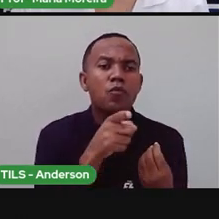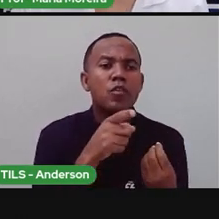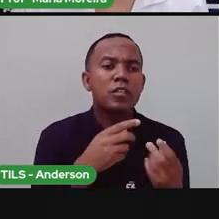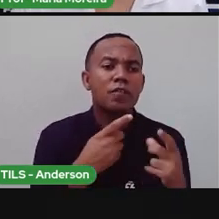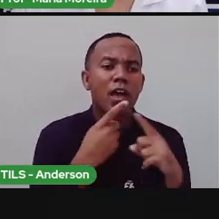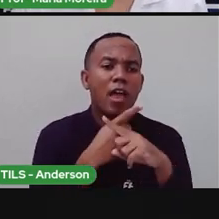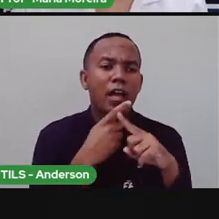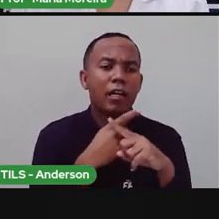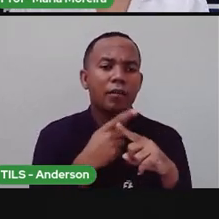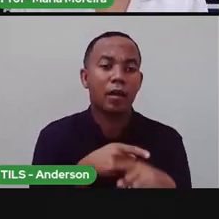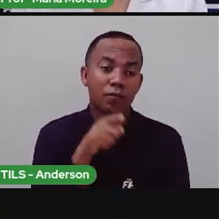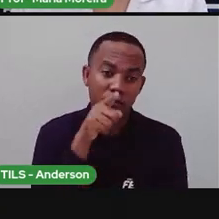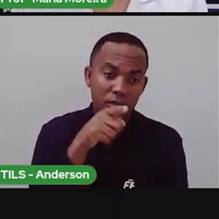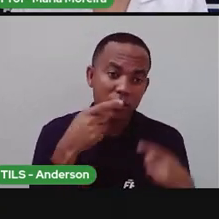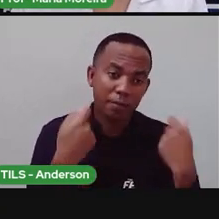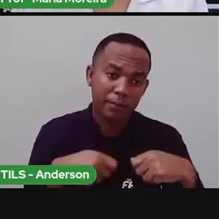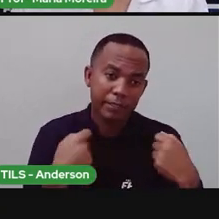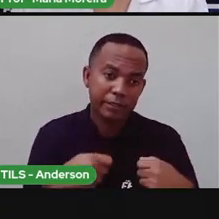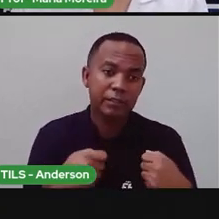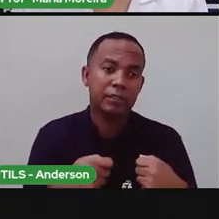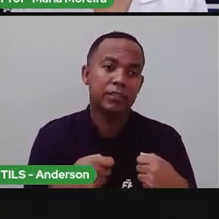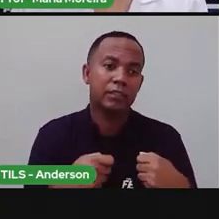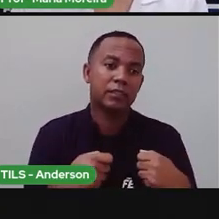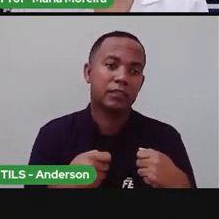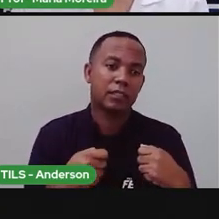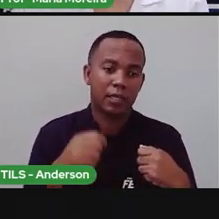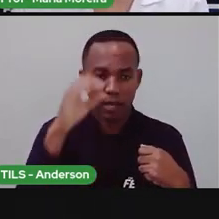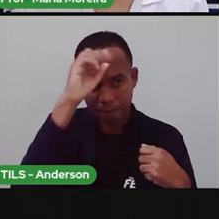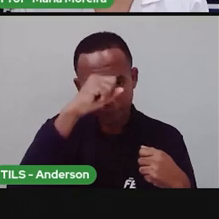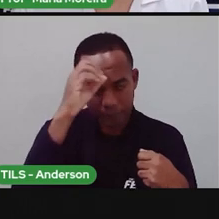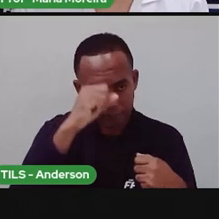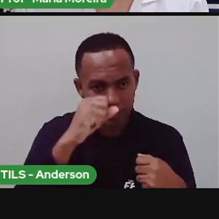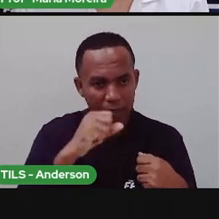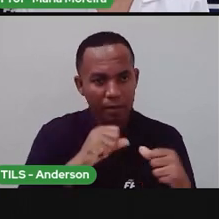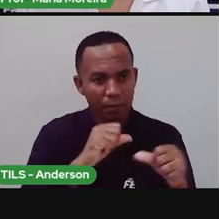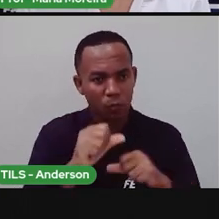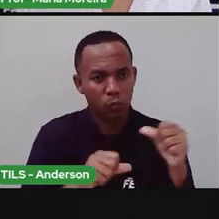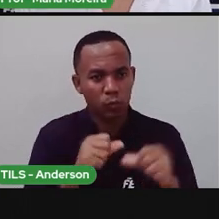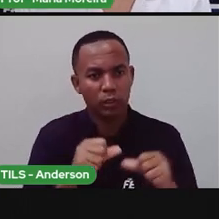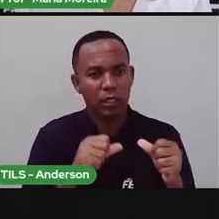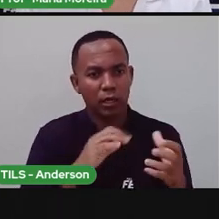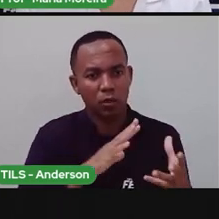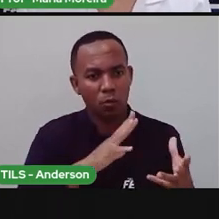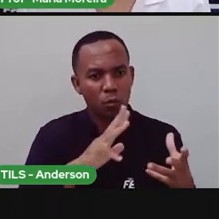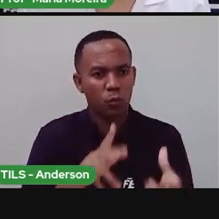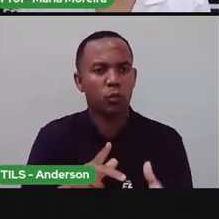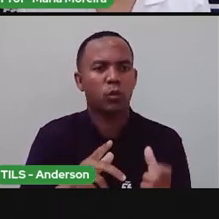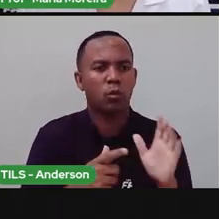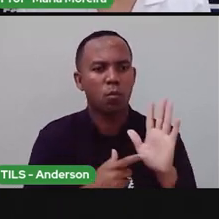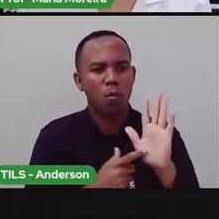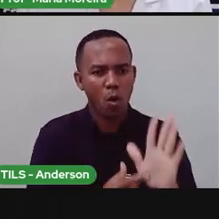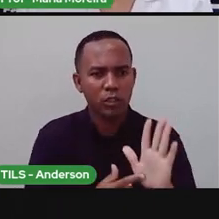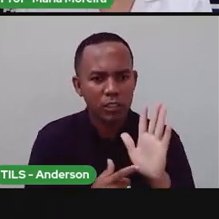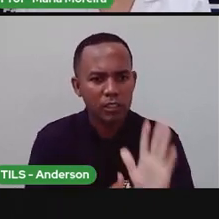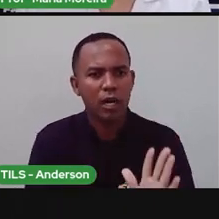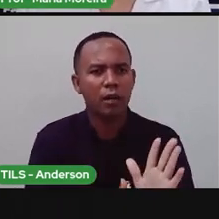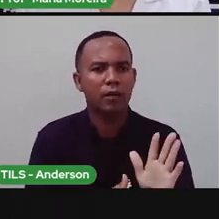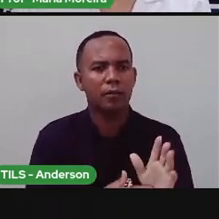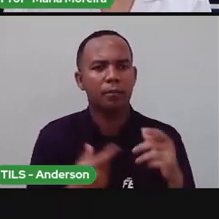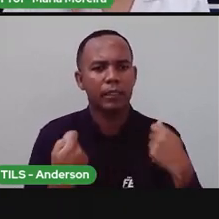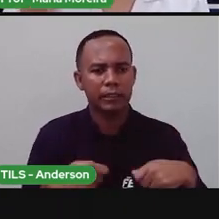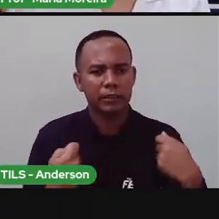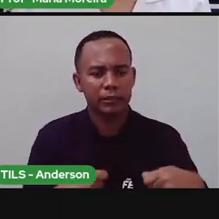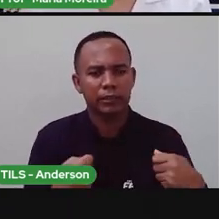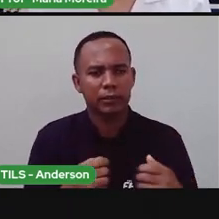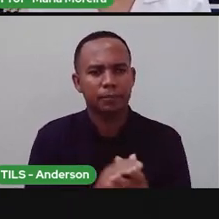da educação para mudar o mundo, para mostrar que eu estou insatisfeita com alguma coisa, ou para mostrar que eu estou satisfeito. Então, assim,